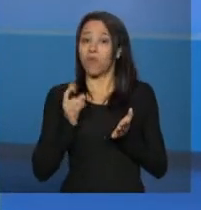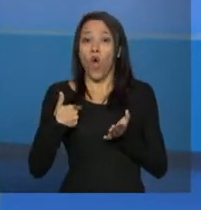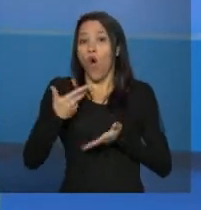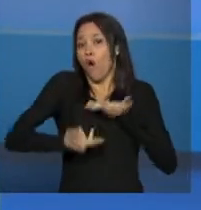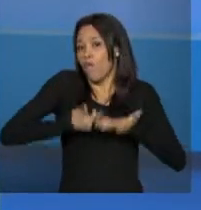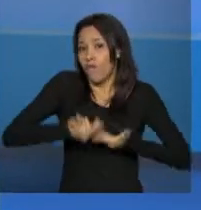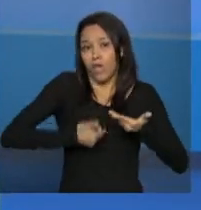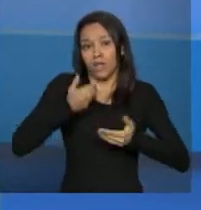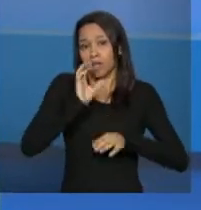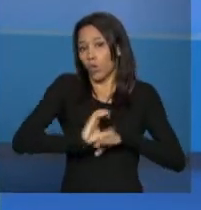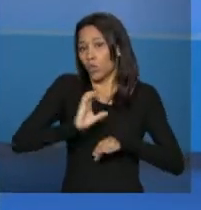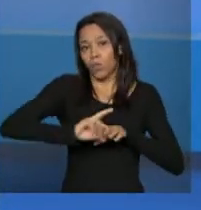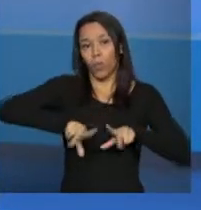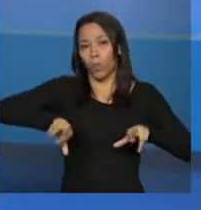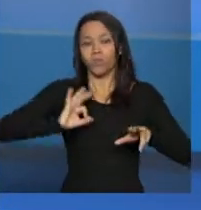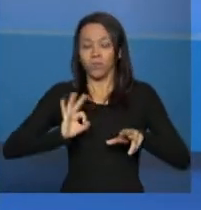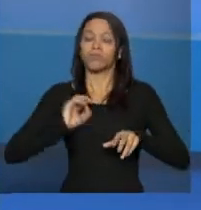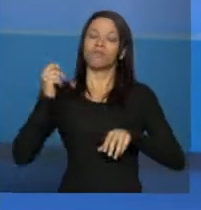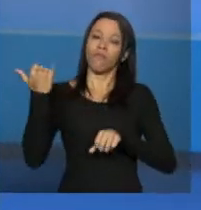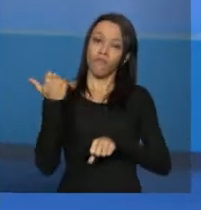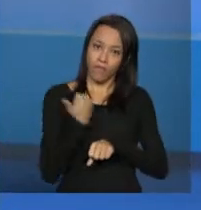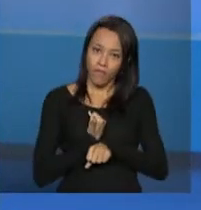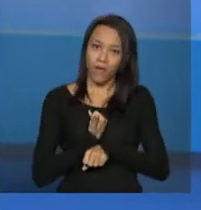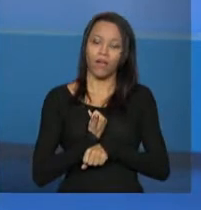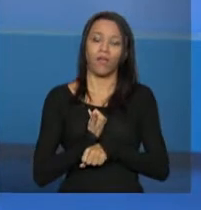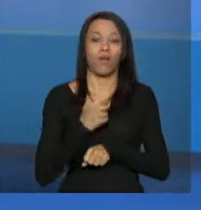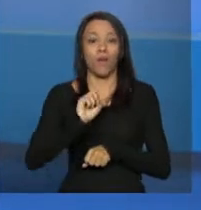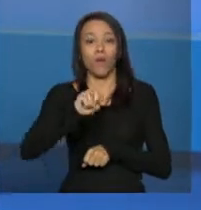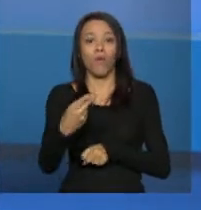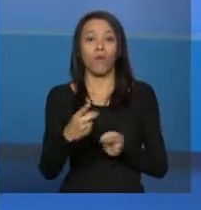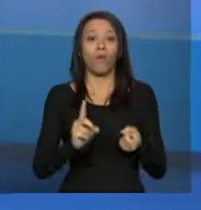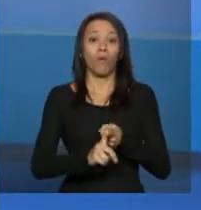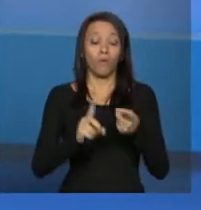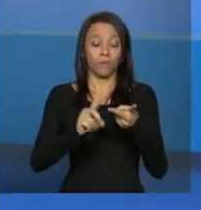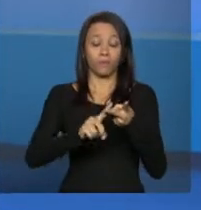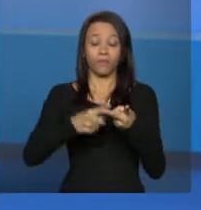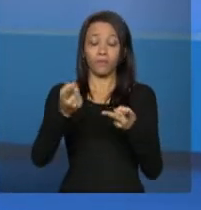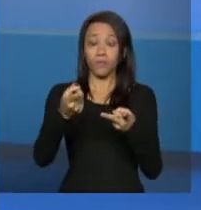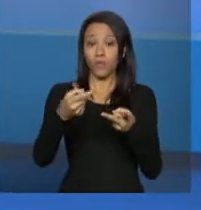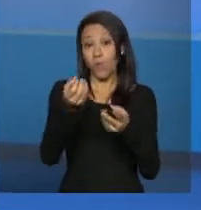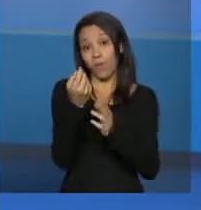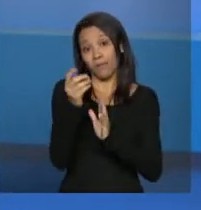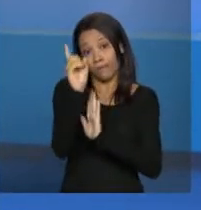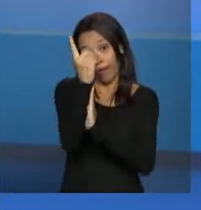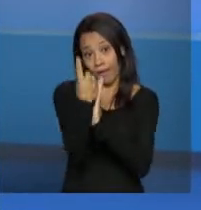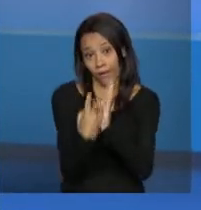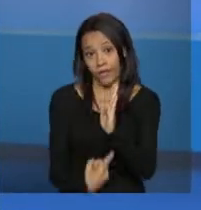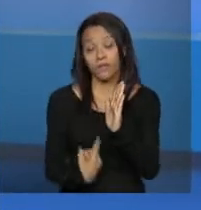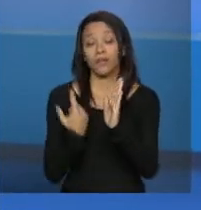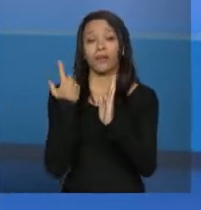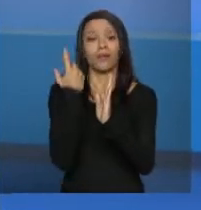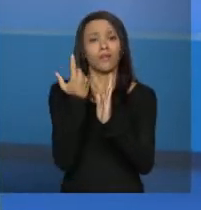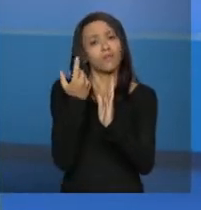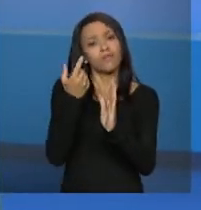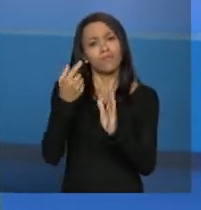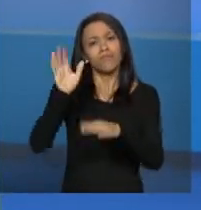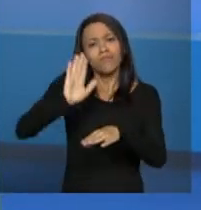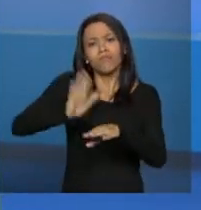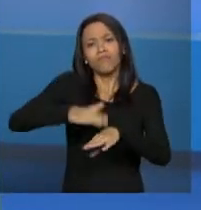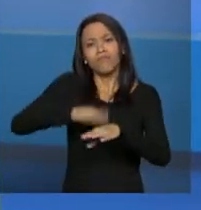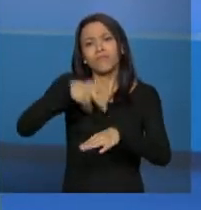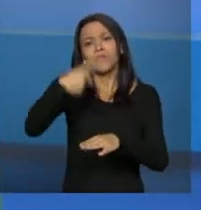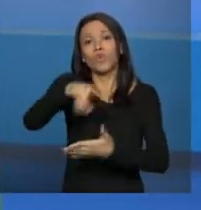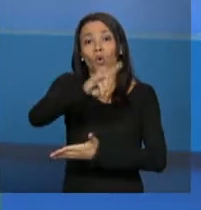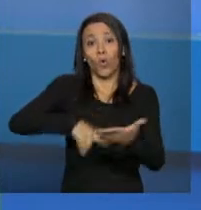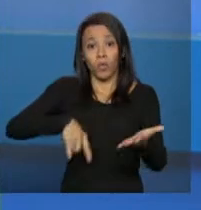passo que é algum documento ou a resolução do conselho ou uma declaração um documento do conselho que ateste que ele está